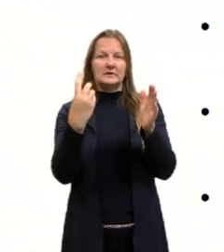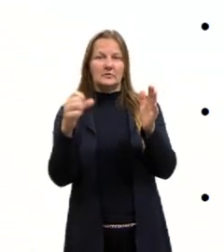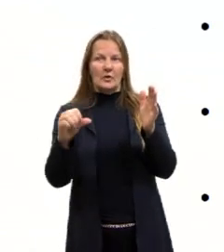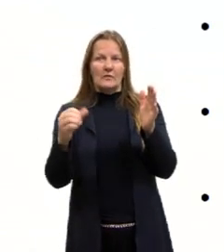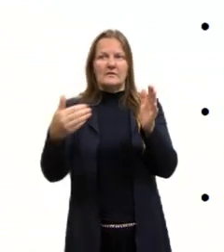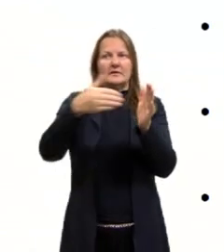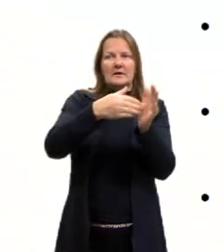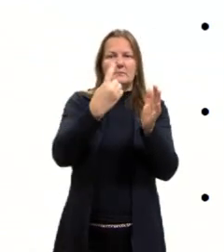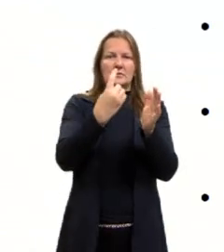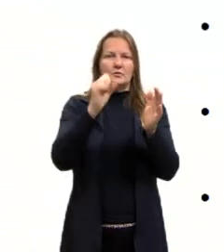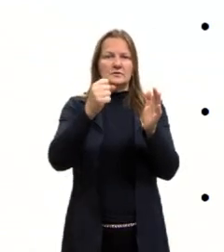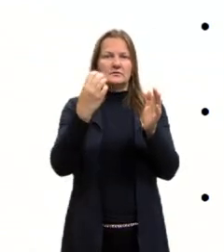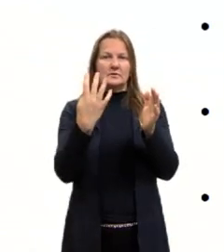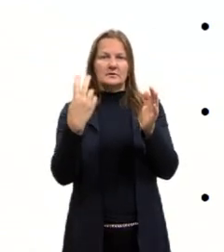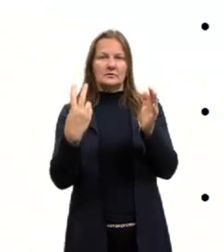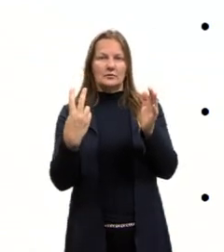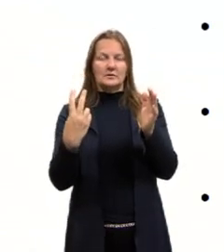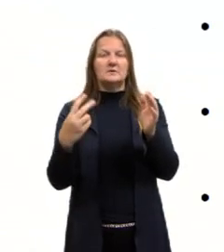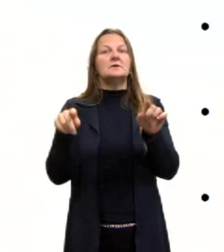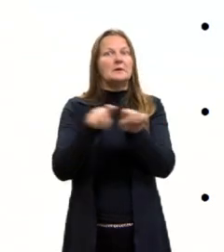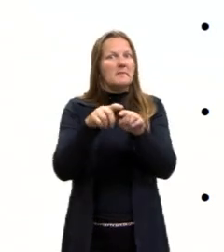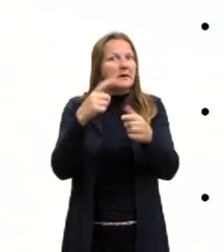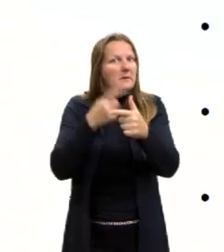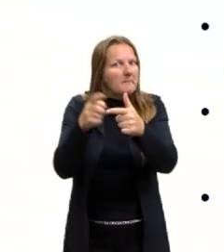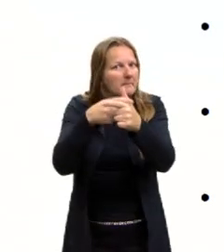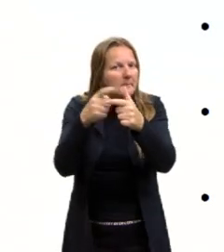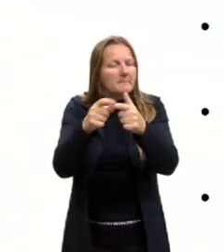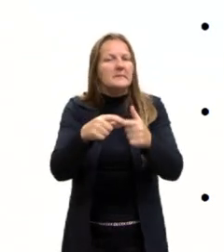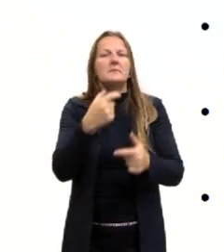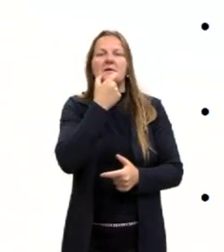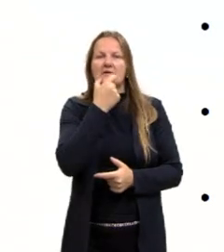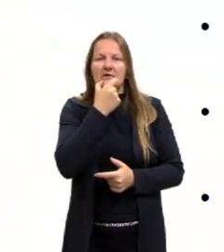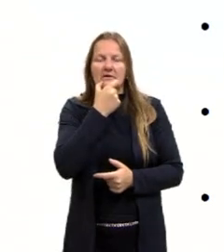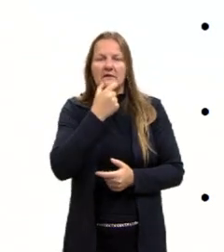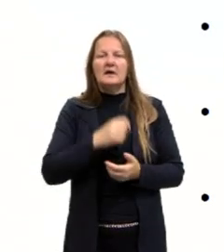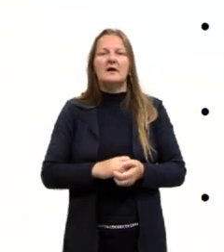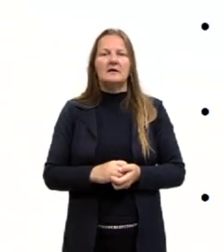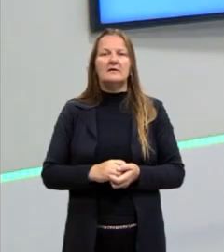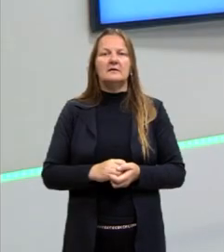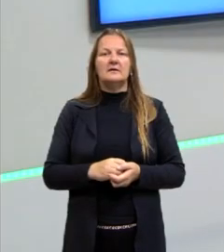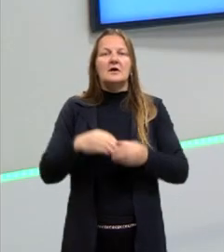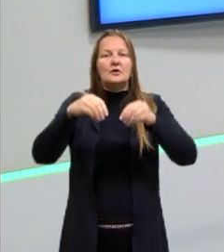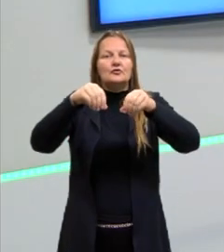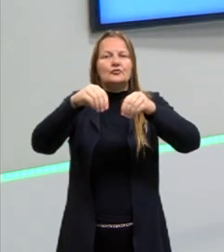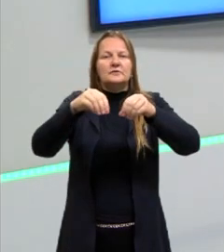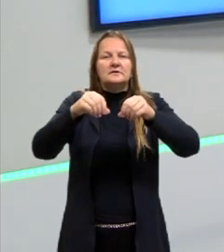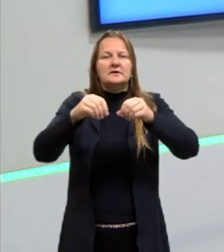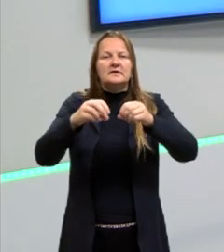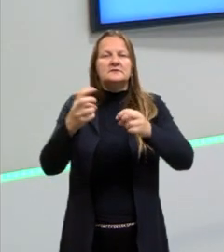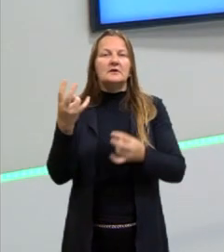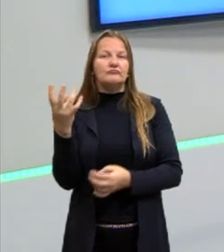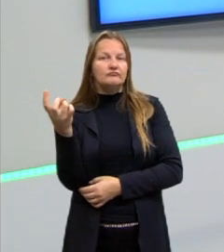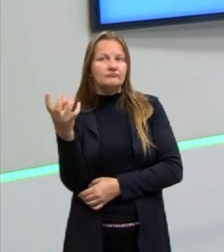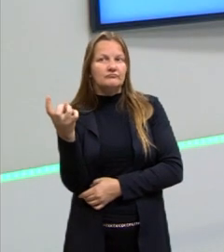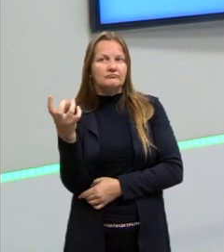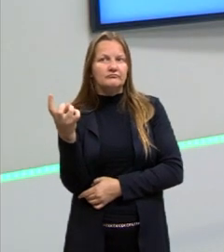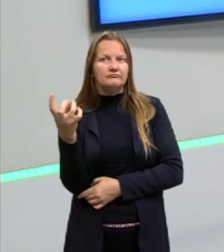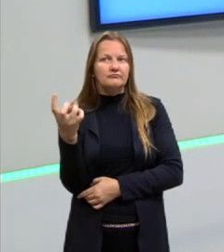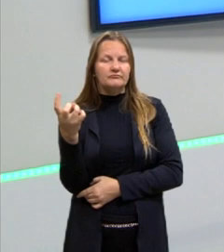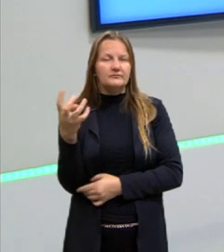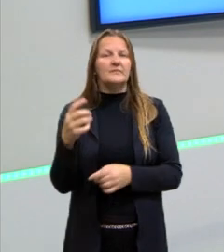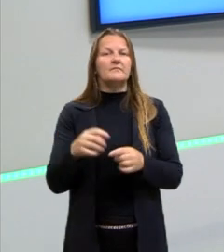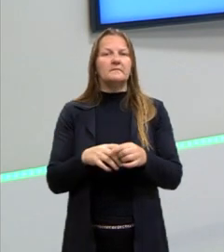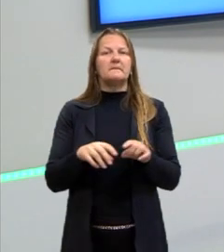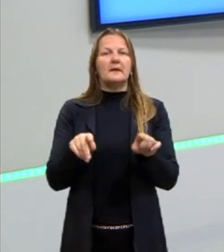muito grave na própria Inglaterra. Tinha vários ingleses ali que acabaram consumindo, se viciando no ópio. Então,